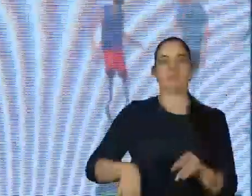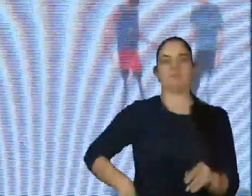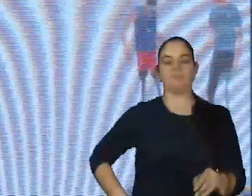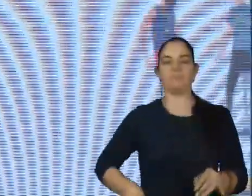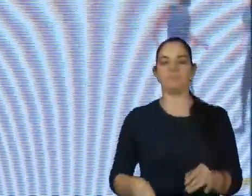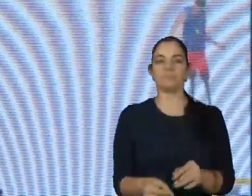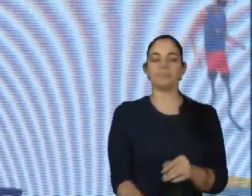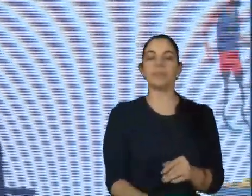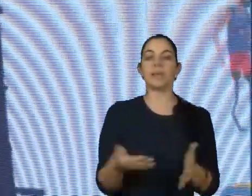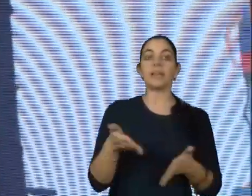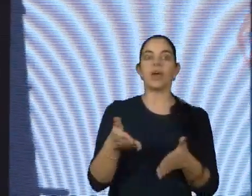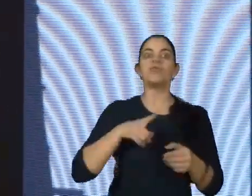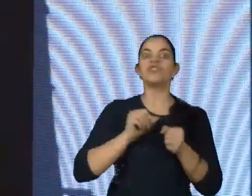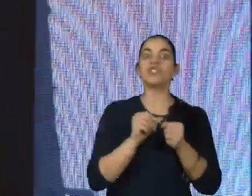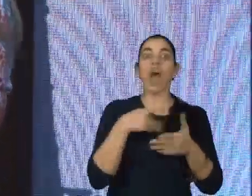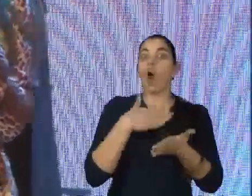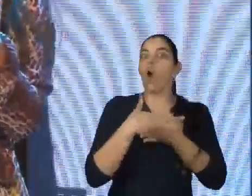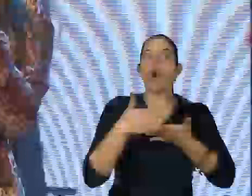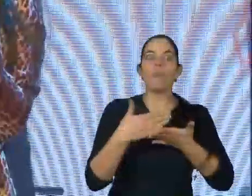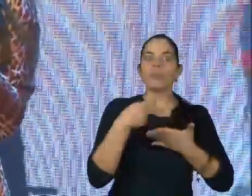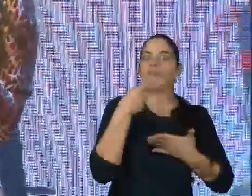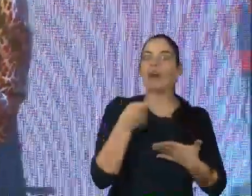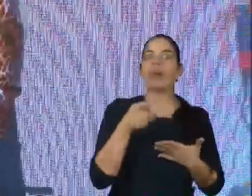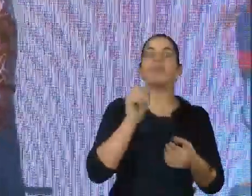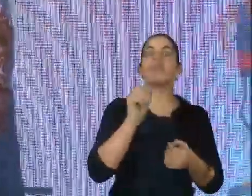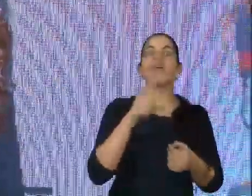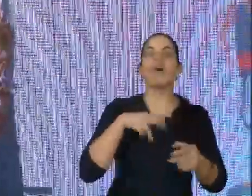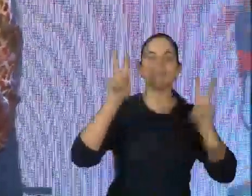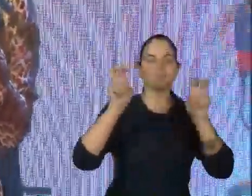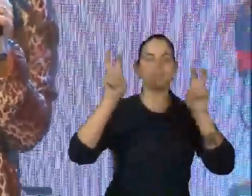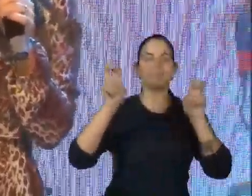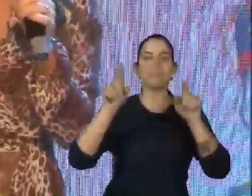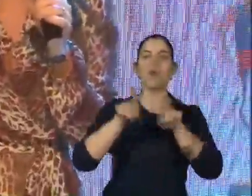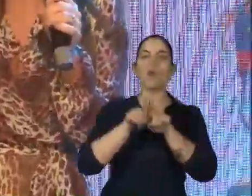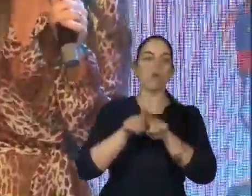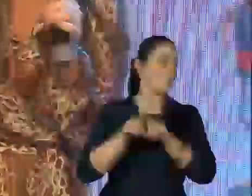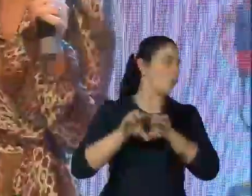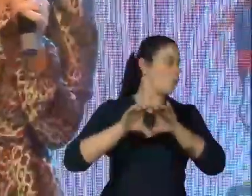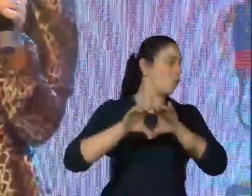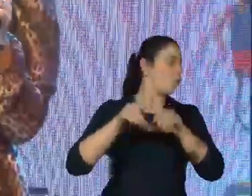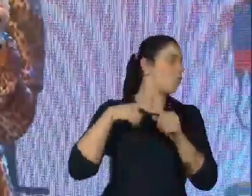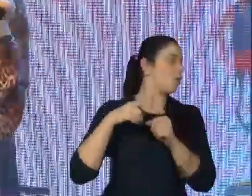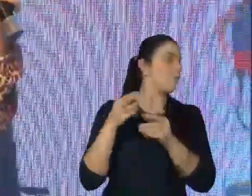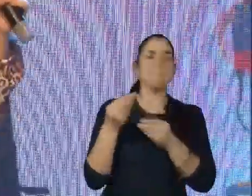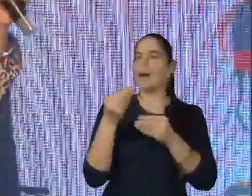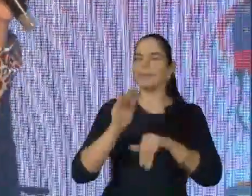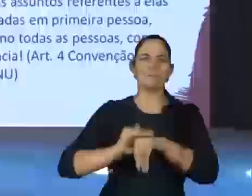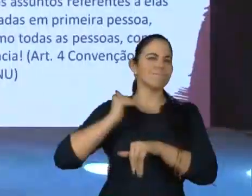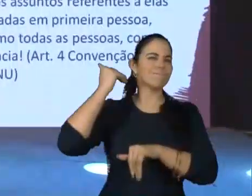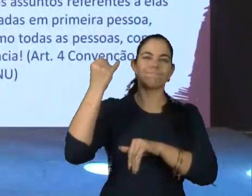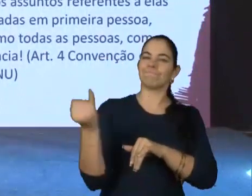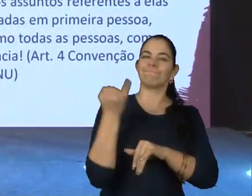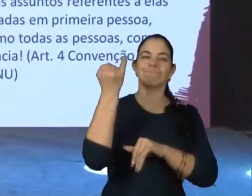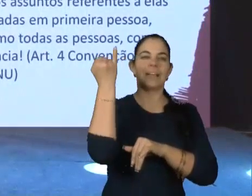Então, eu já começo falando com o lema da nossa convenção, que eu acho que é o mais importante,